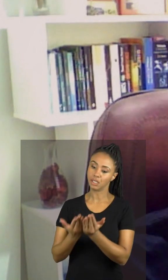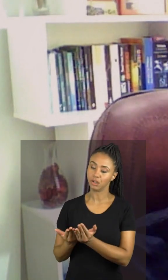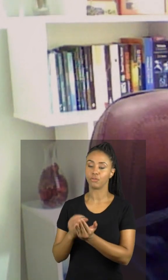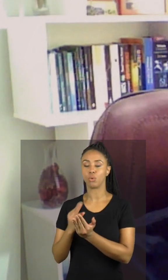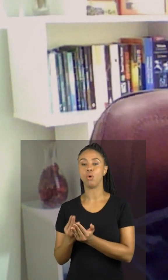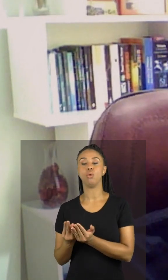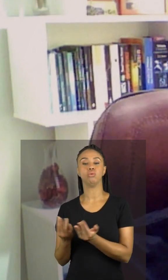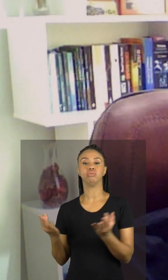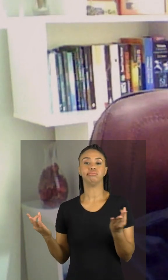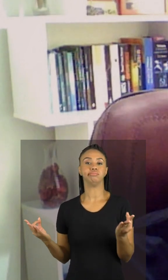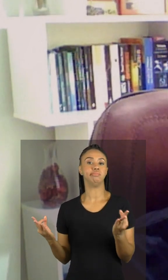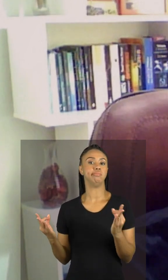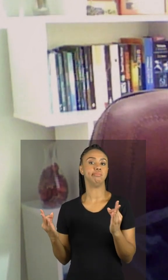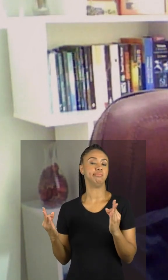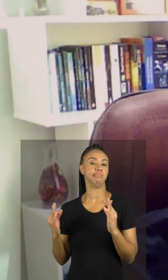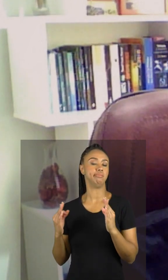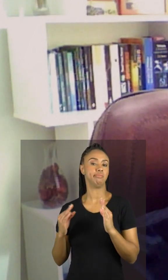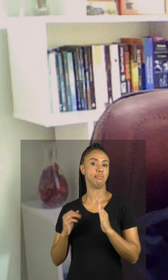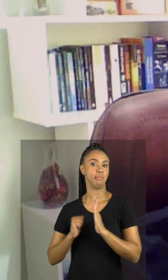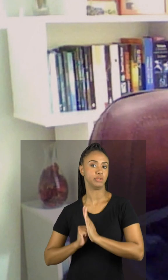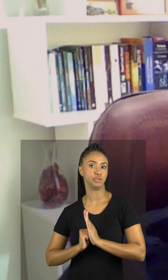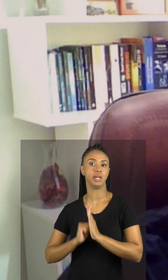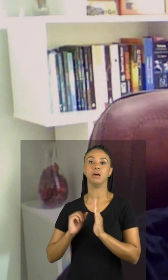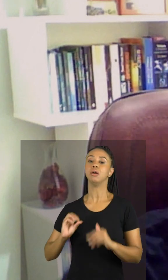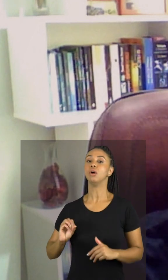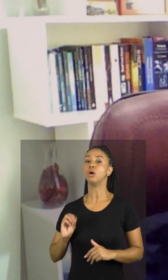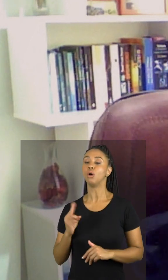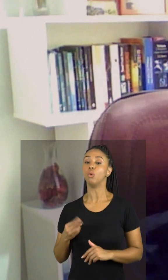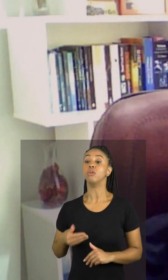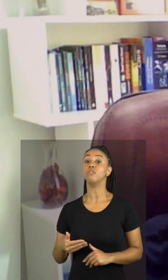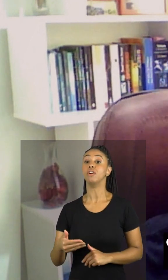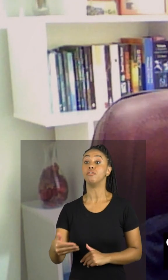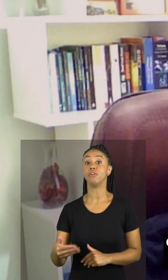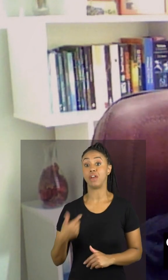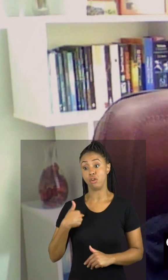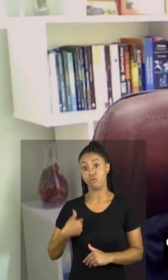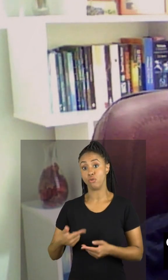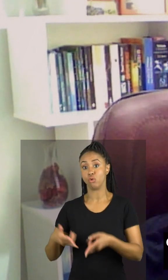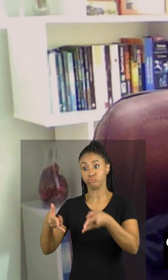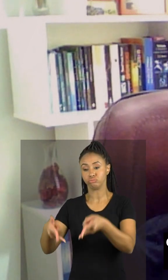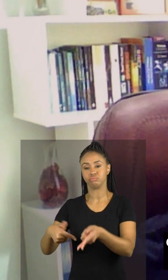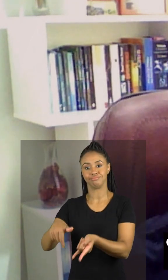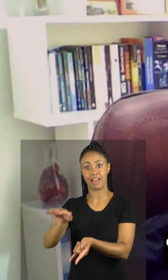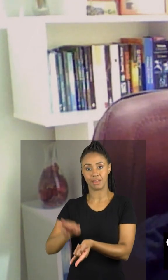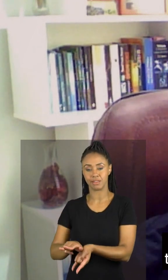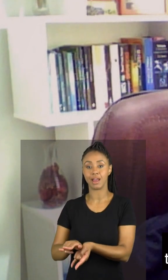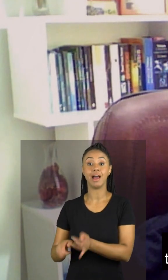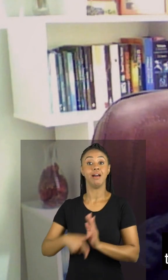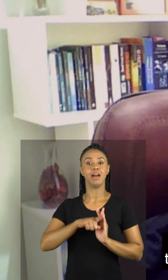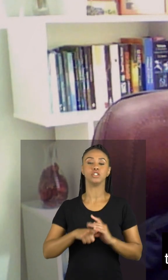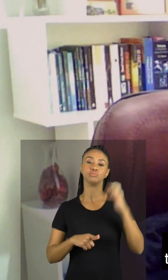meditar, né? Por exemplo, próximo de ir para a cama, eu geralmente tomo um banho bem quentinho,